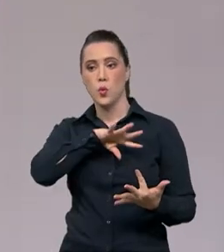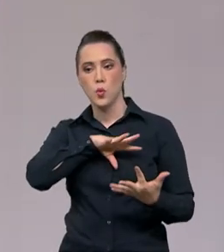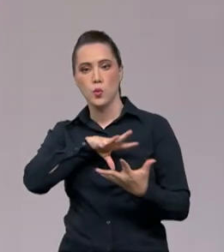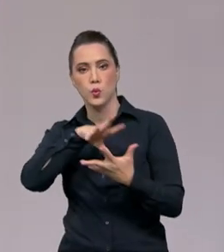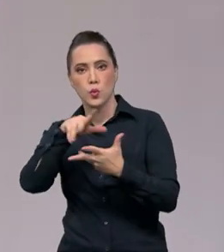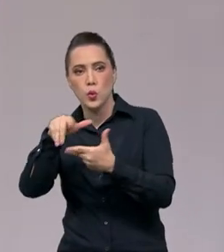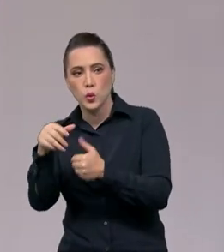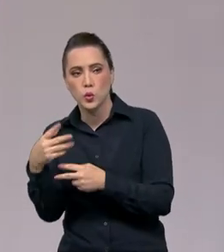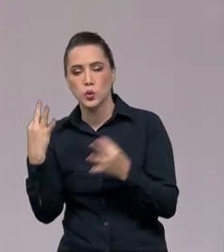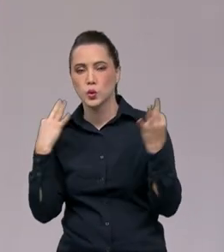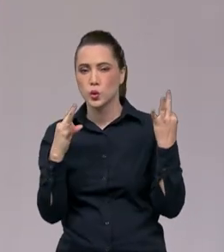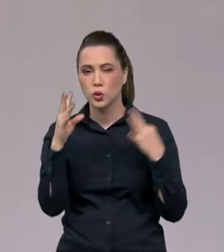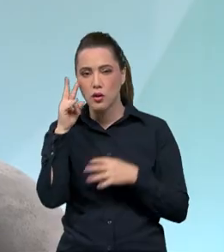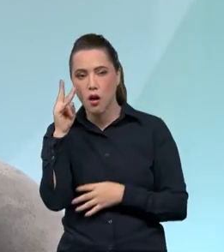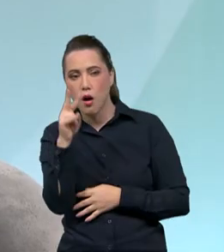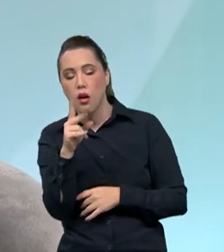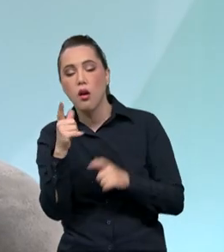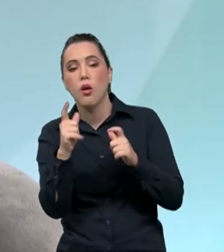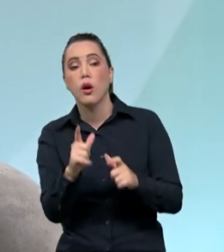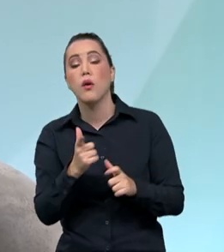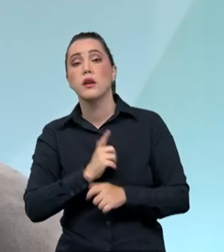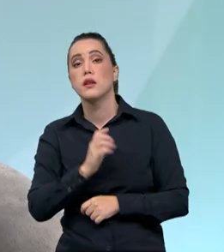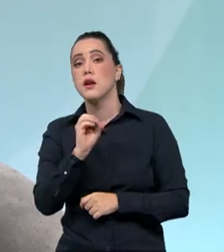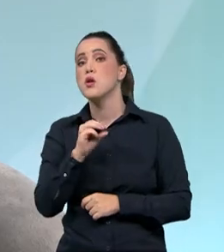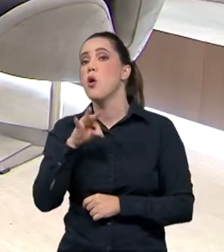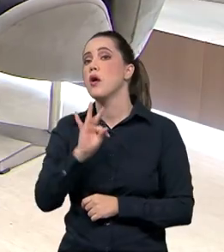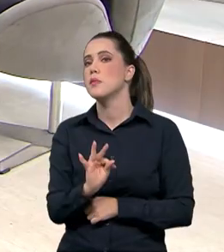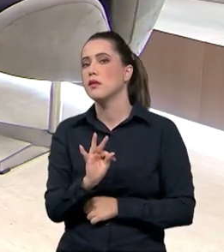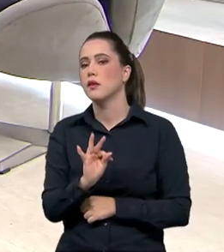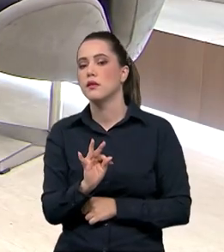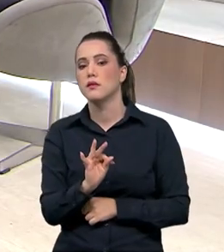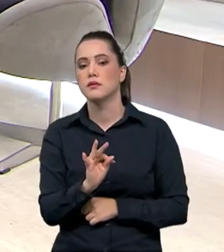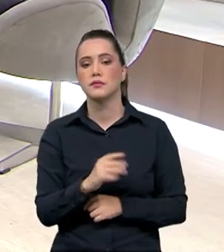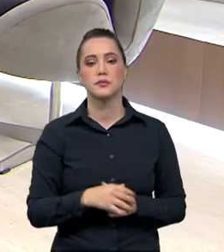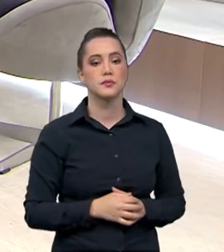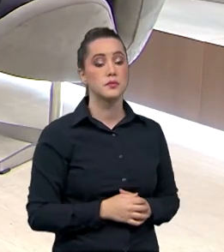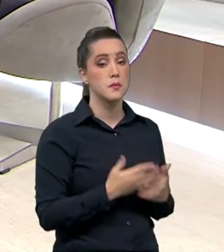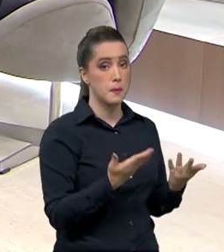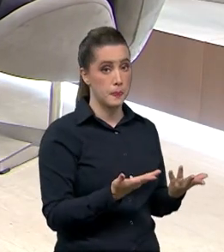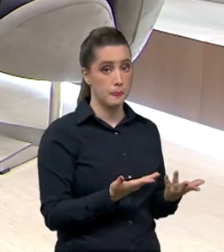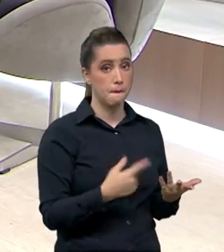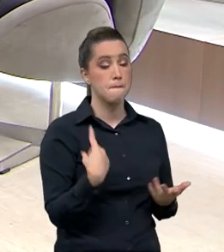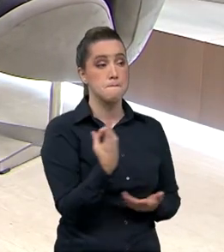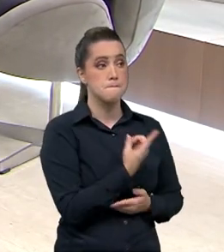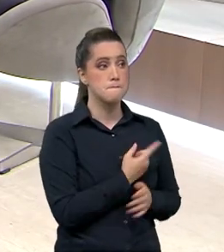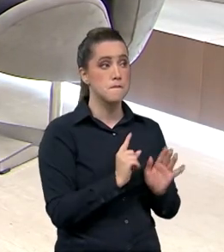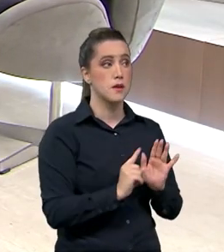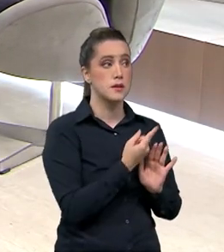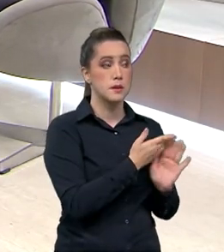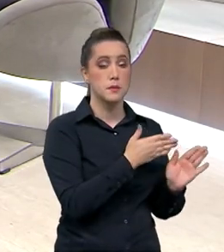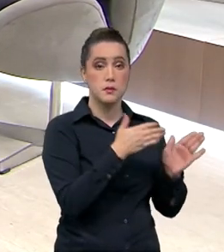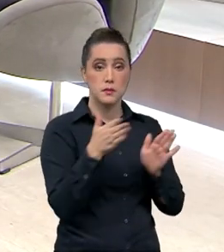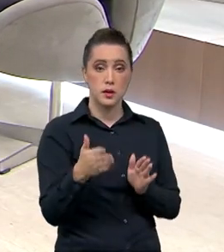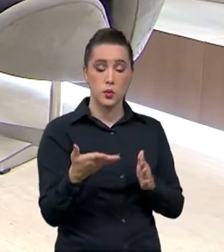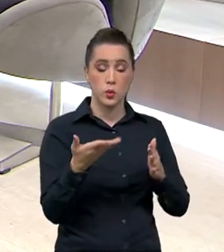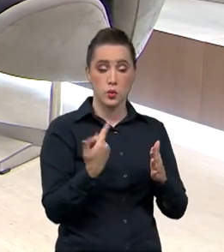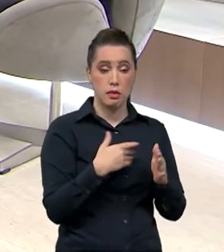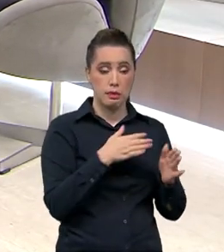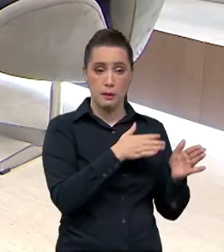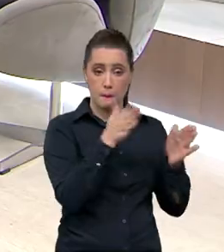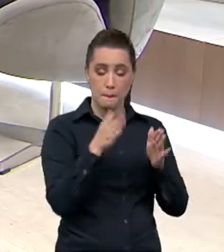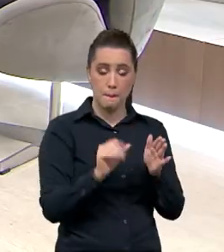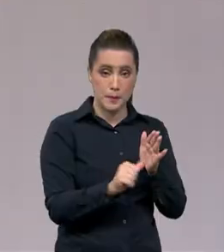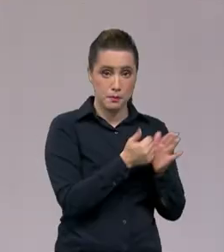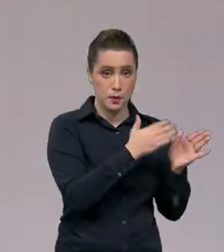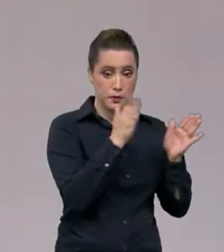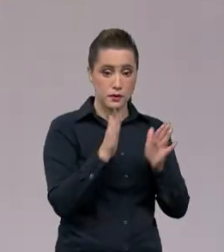visar também e a mirar o Brasil. Tá certo. Presidente, nesse primeiro bloco da nossa conversa aqui,